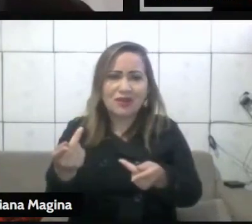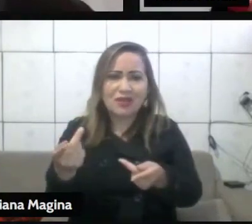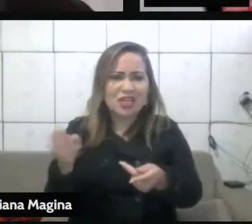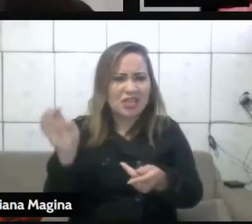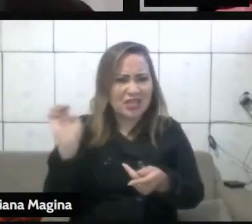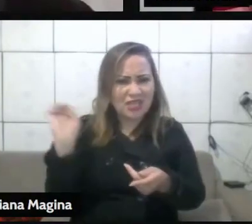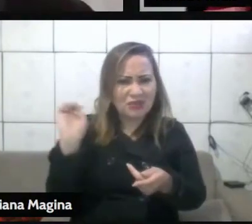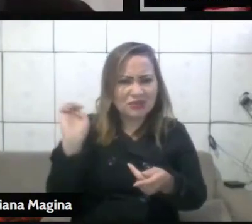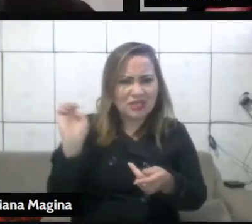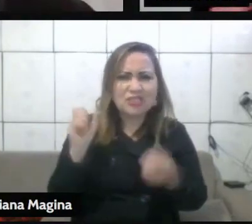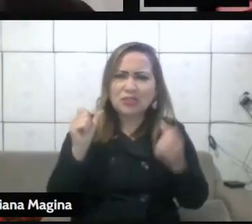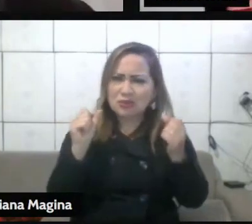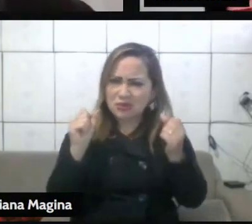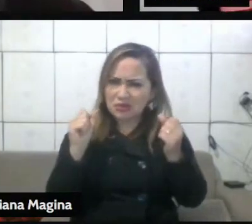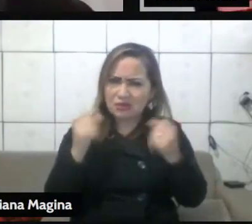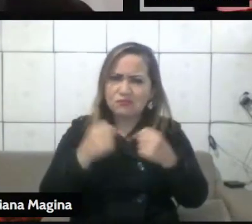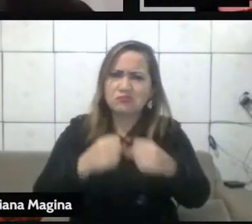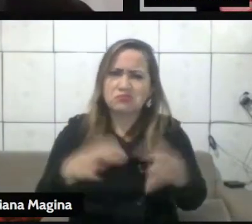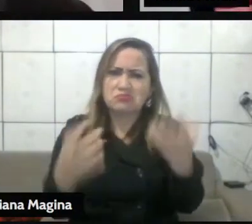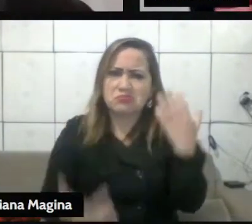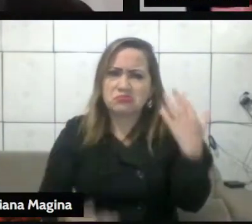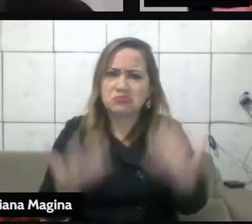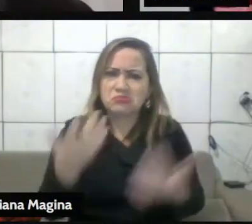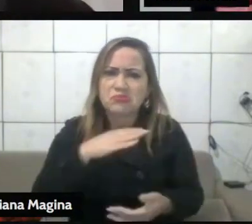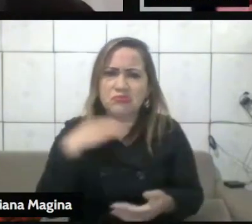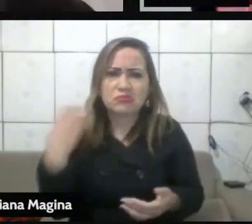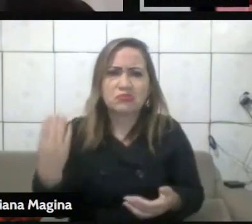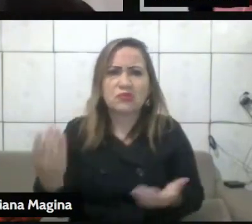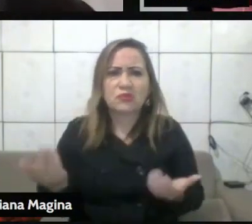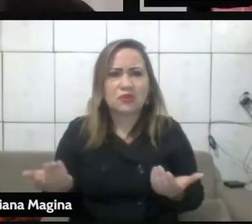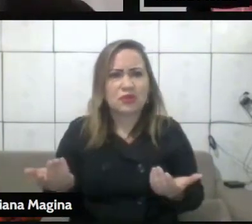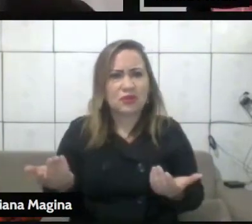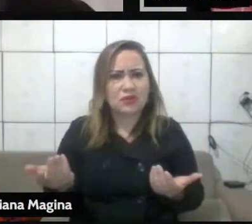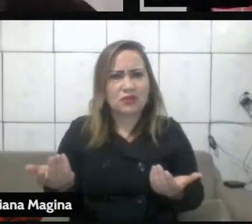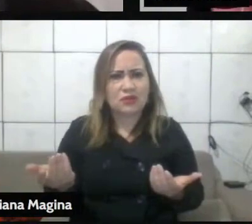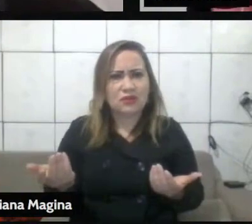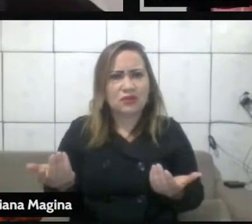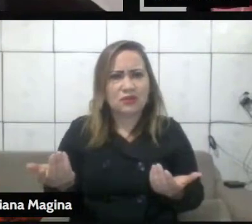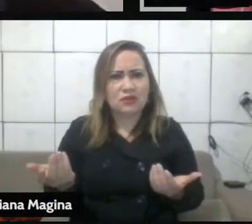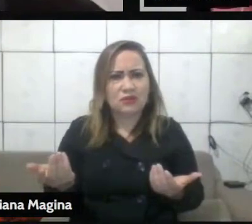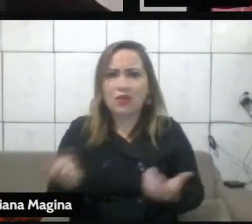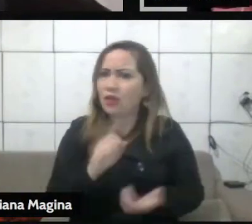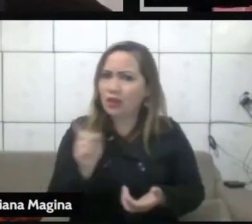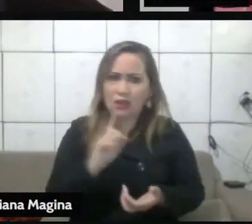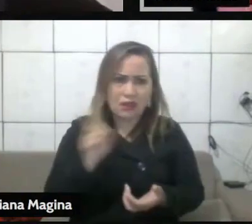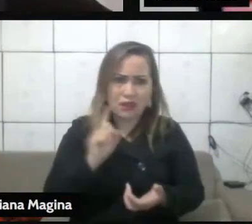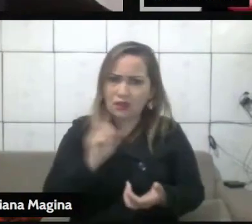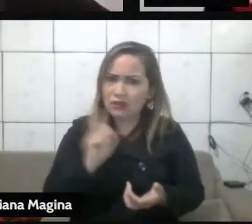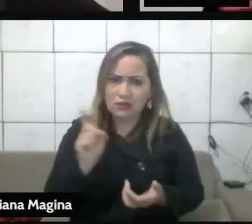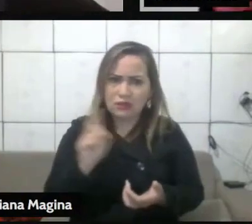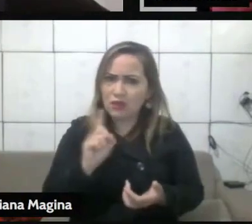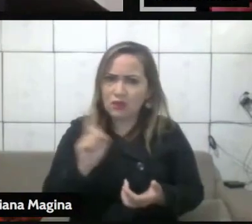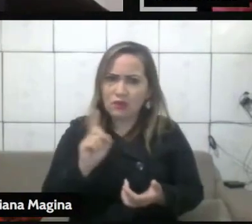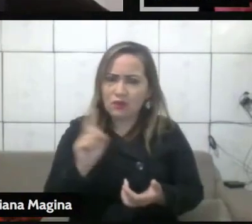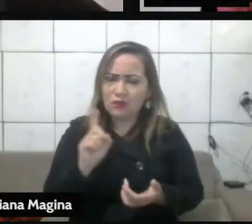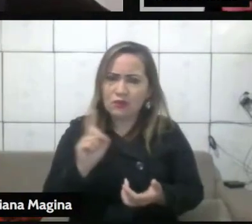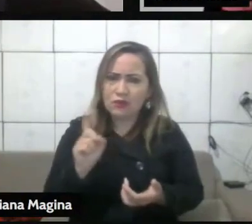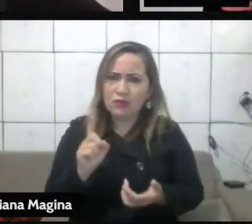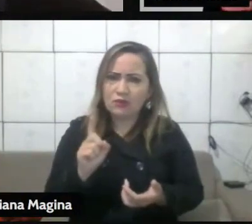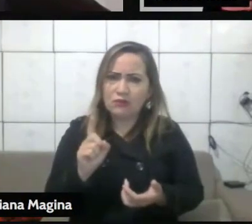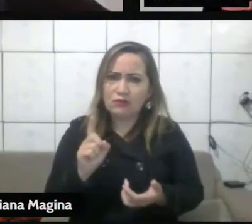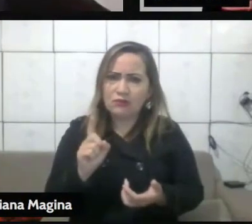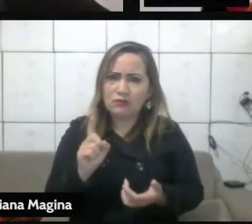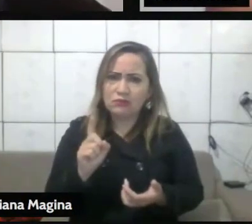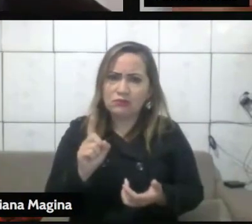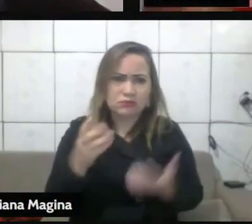O senhor concorda, professor, que o homossexual deve morrer queimado? De modo algum. Se o senhor não concorda por ser